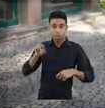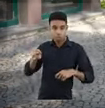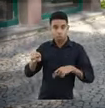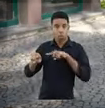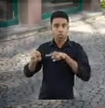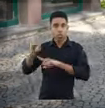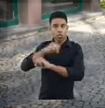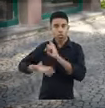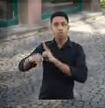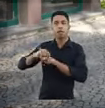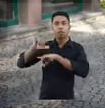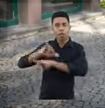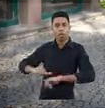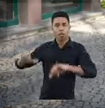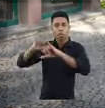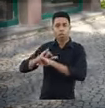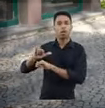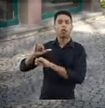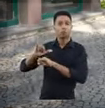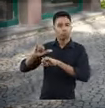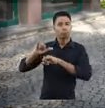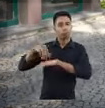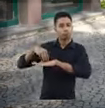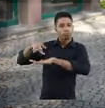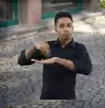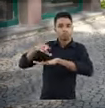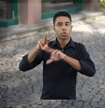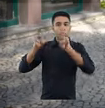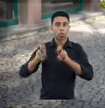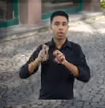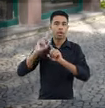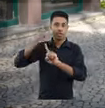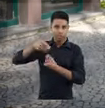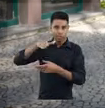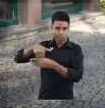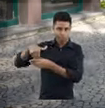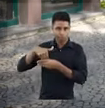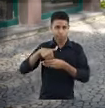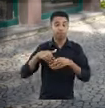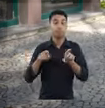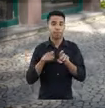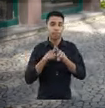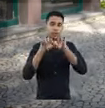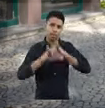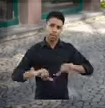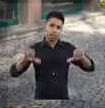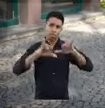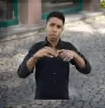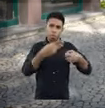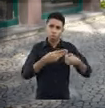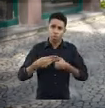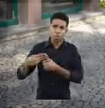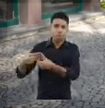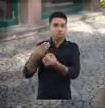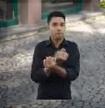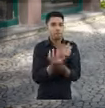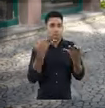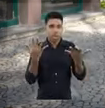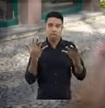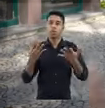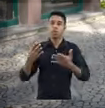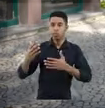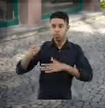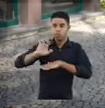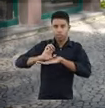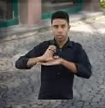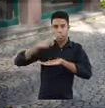campanha de conscientização a toda a sociedade sobre a prática ilícita do assédio moral eleitoral e também essa campanha foi